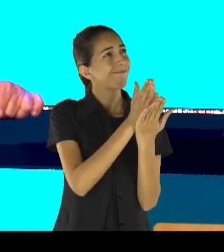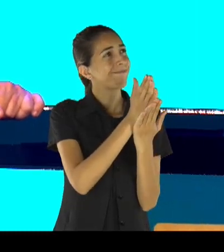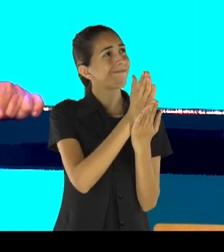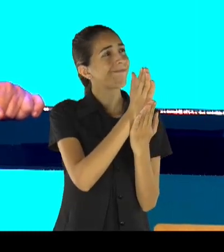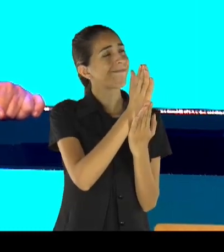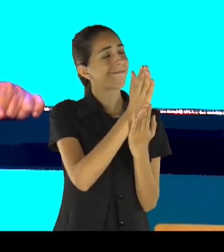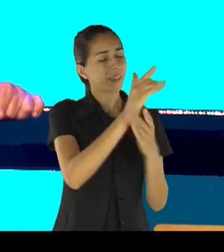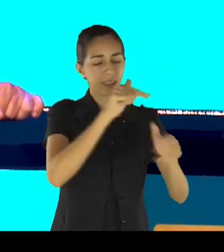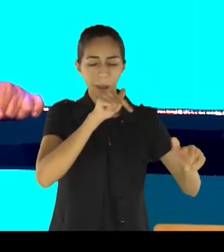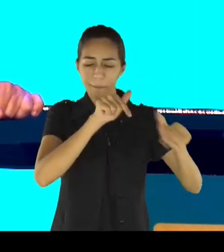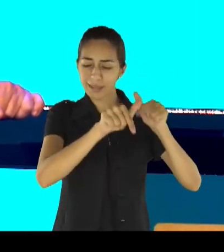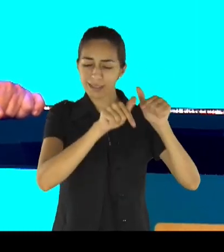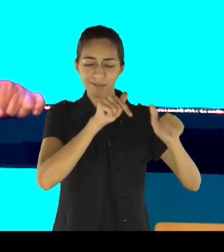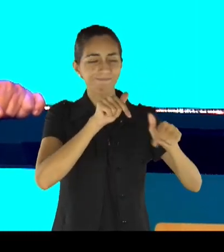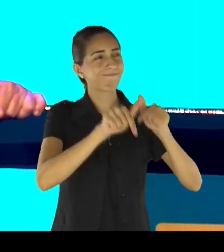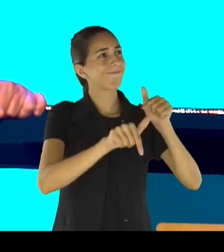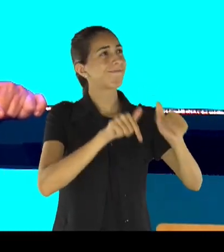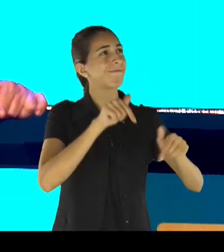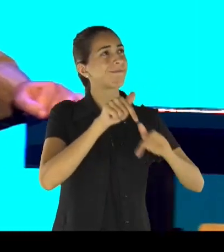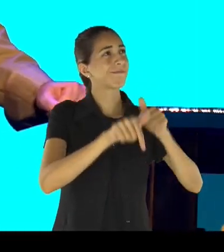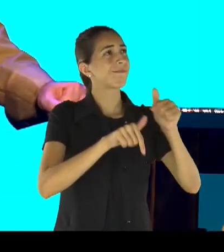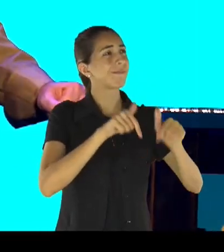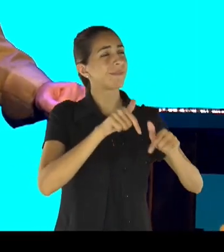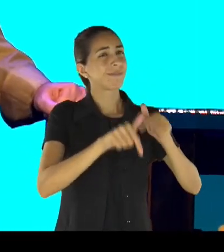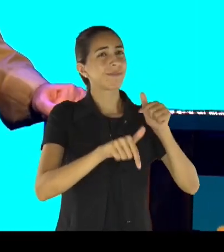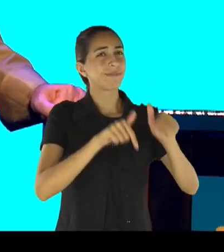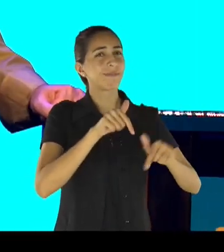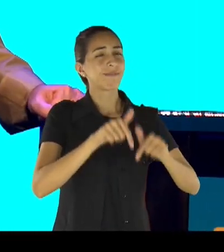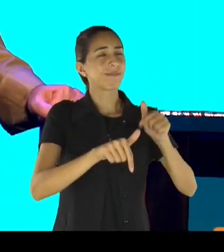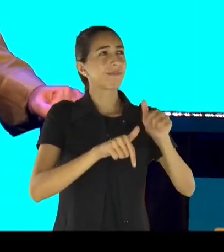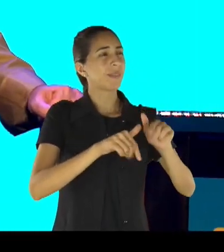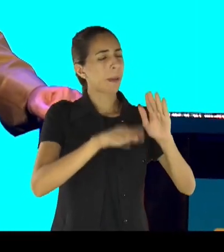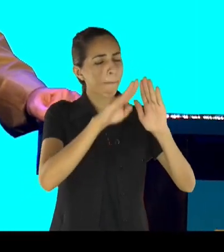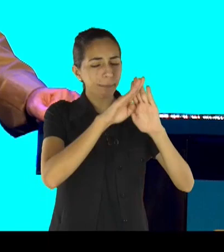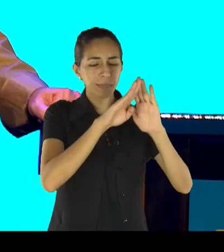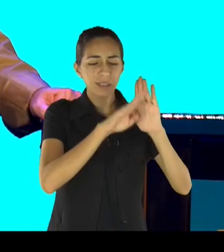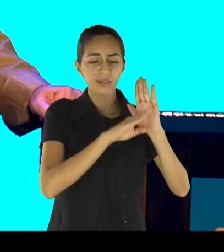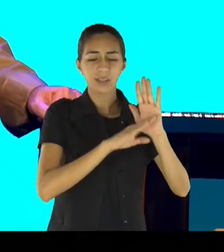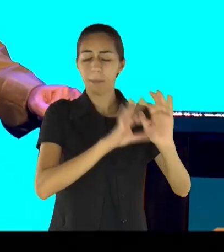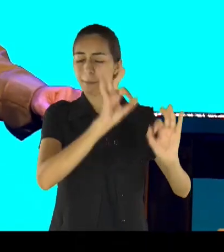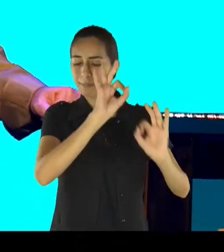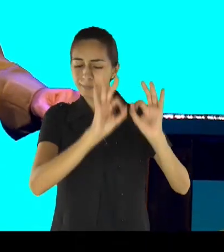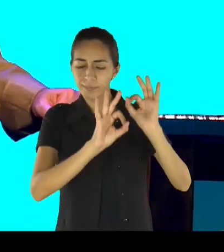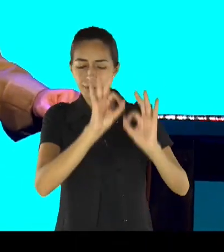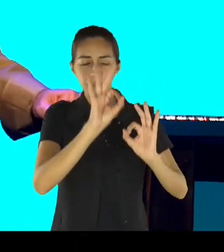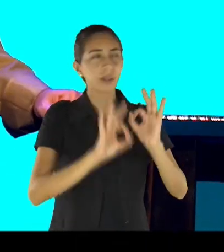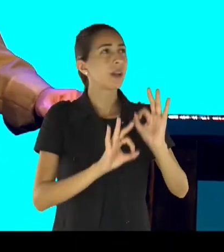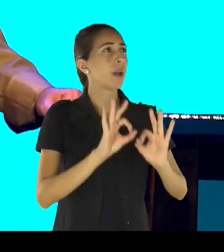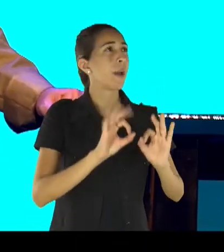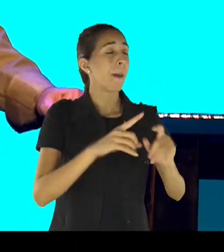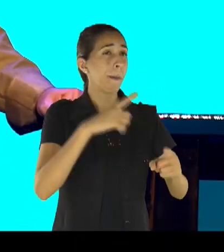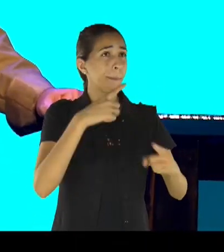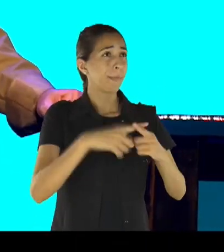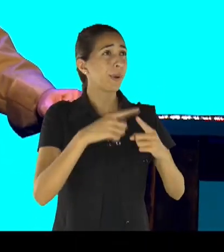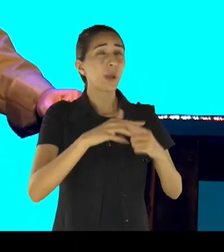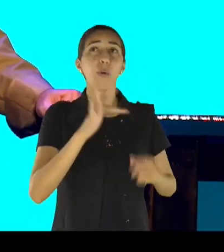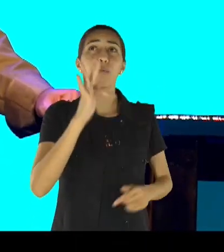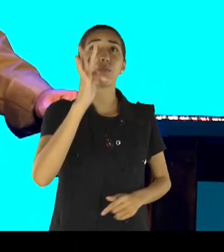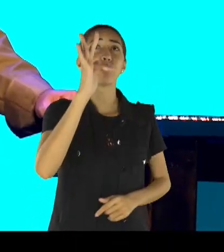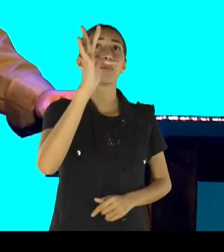o seu trabalho, na seara do Senhor, continua fazendo, os seus planos, os seus projetos, porque o dia de amanhã, pertence ao Senhor,